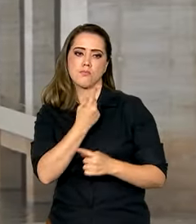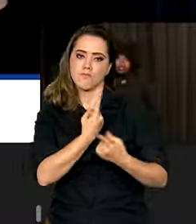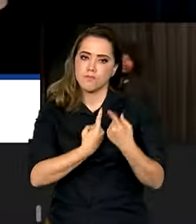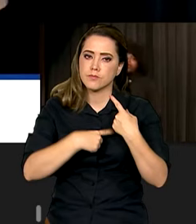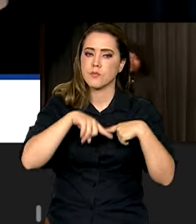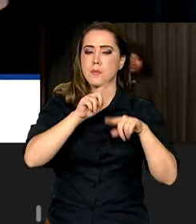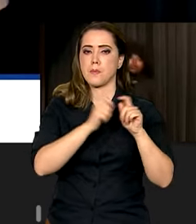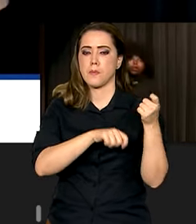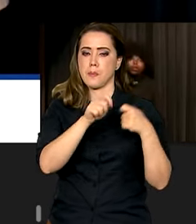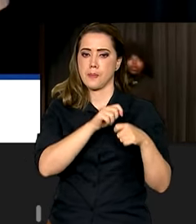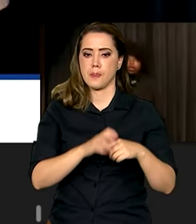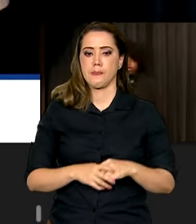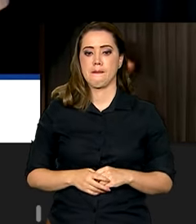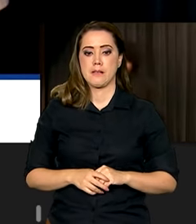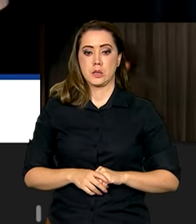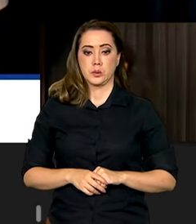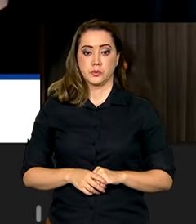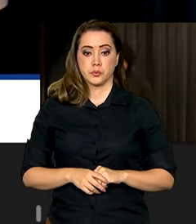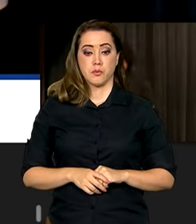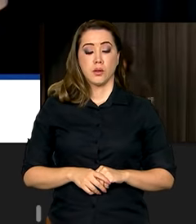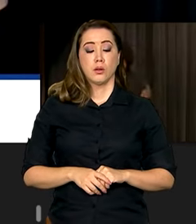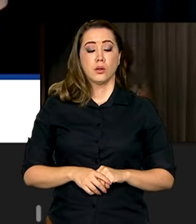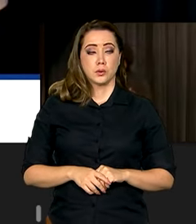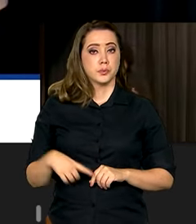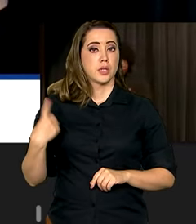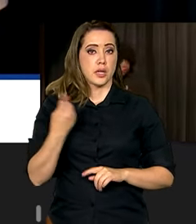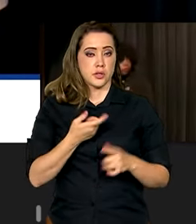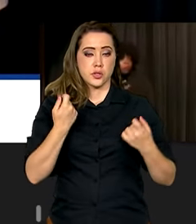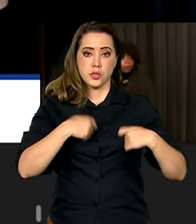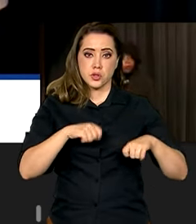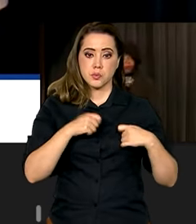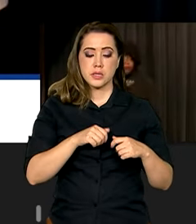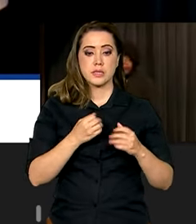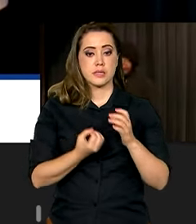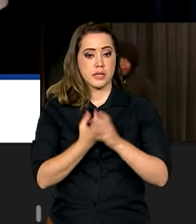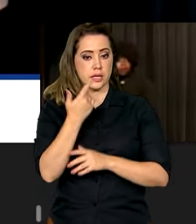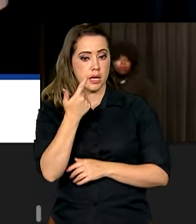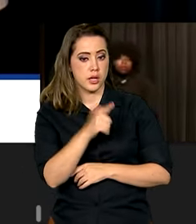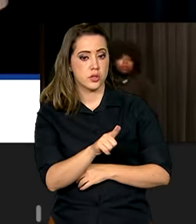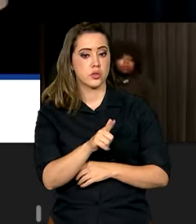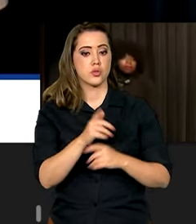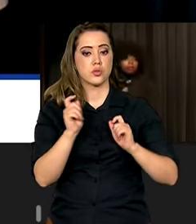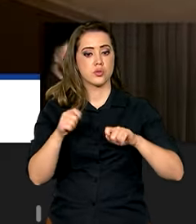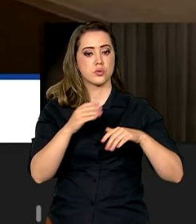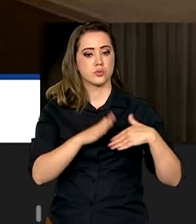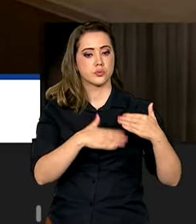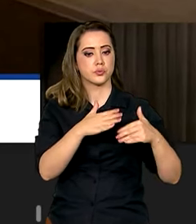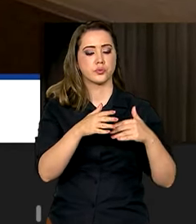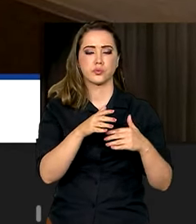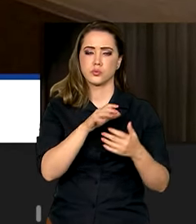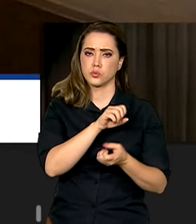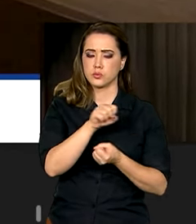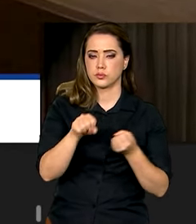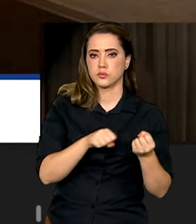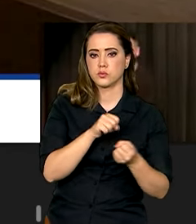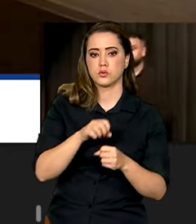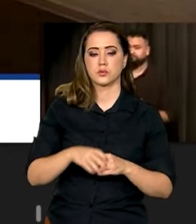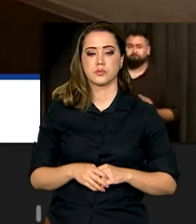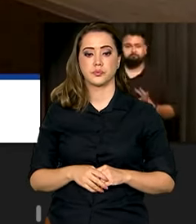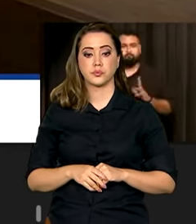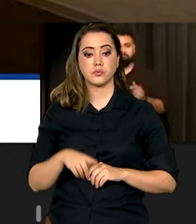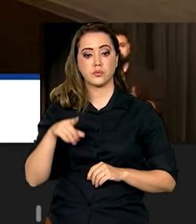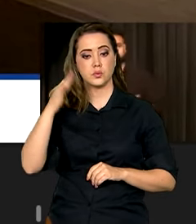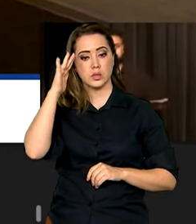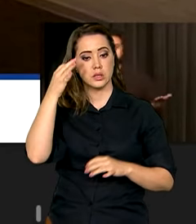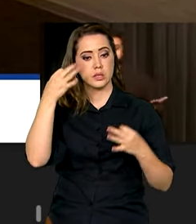brasileira. Para reconstruir, industrializar, modernizar e patrocinar a transição com uma economia de rede sustentável. Por entender a importância